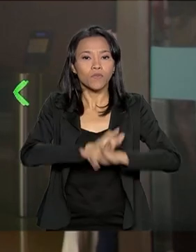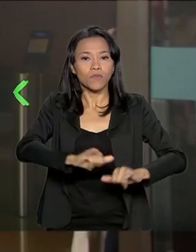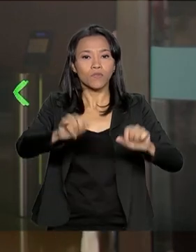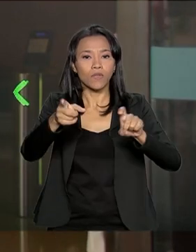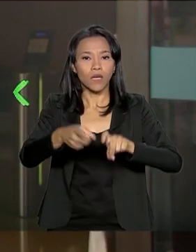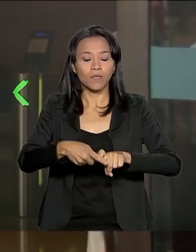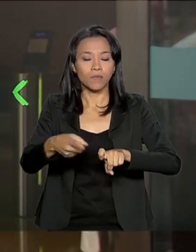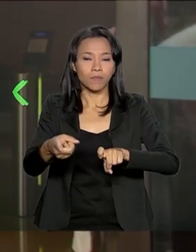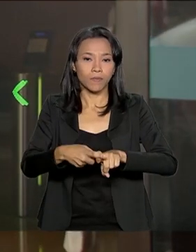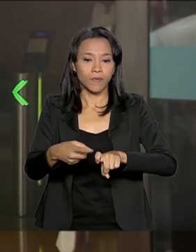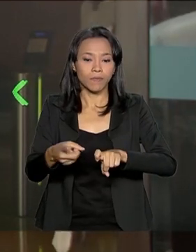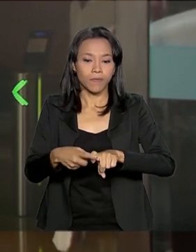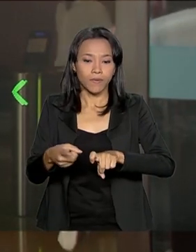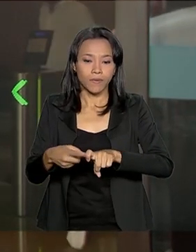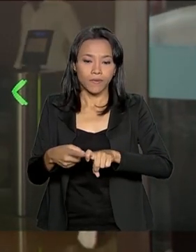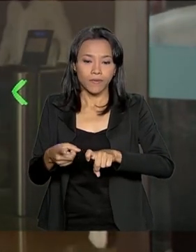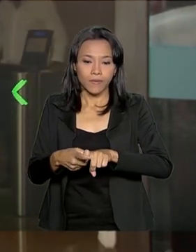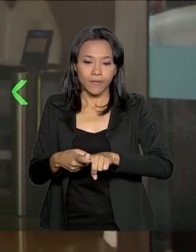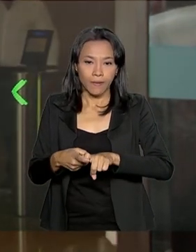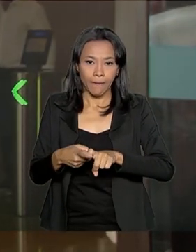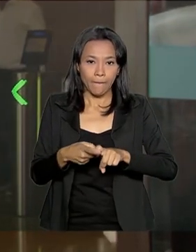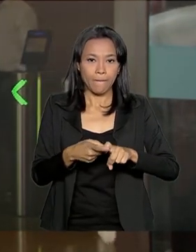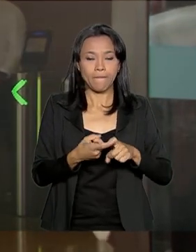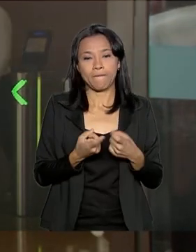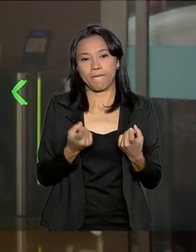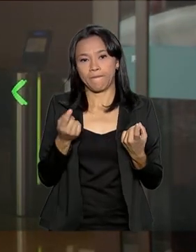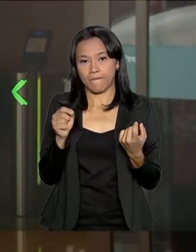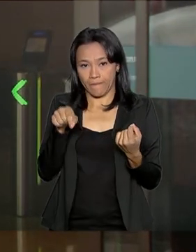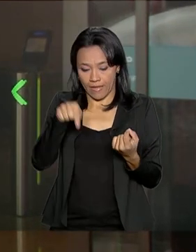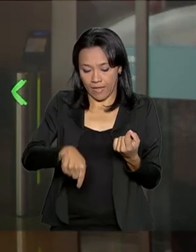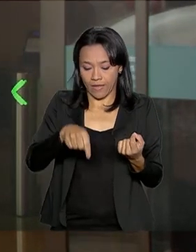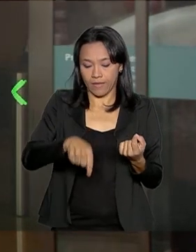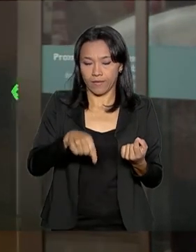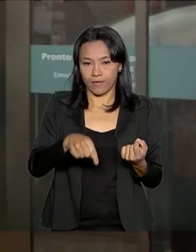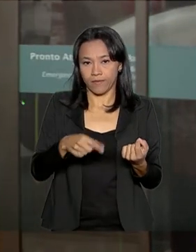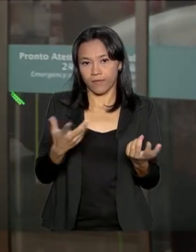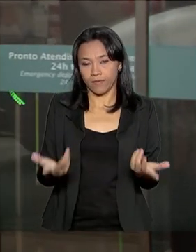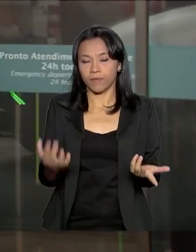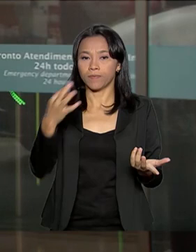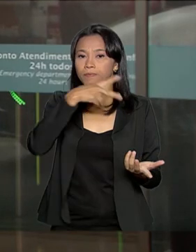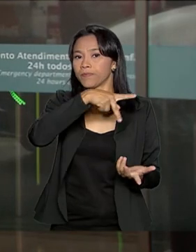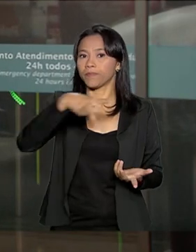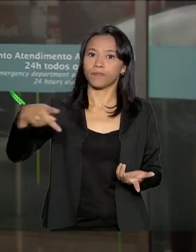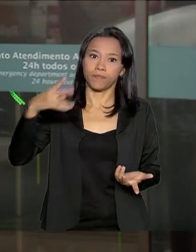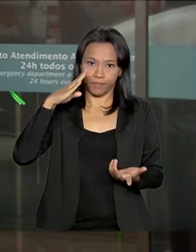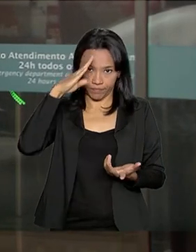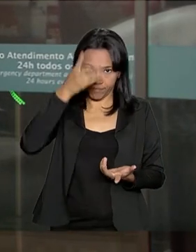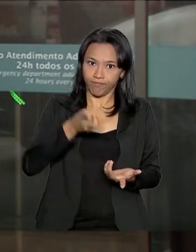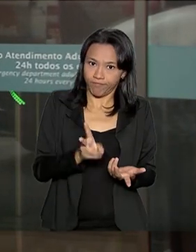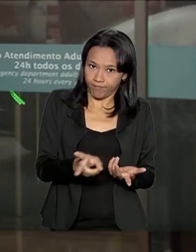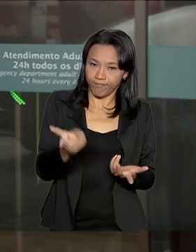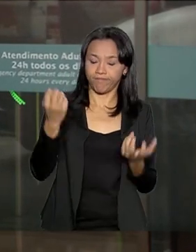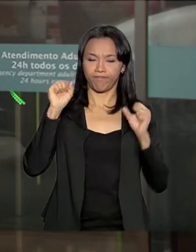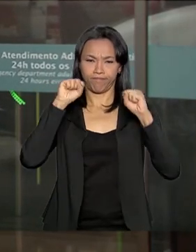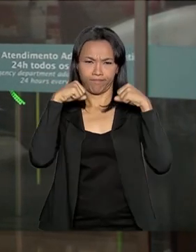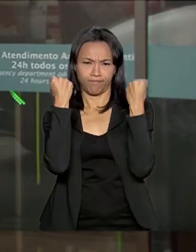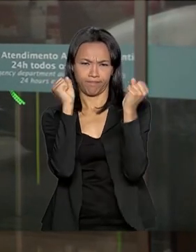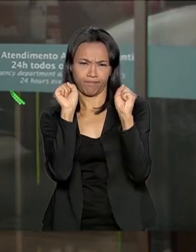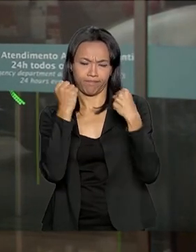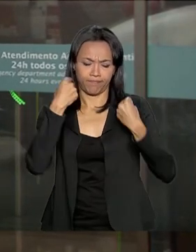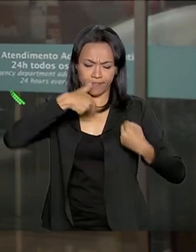equipe multidisciplinar que atende o presidente da República aqui no Einstein. O presidente segue fazendo exercícios de fisioterapia,